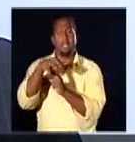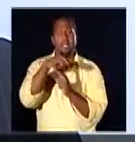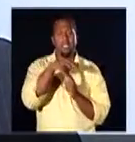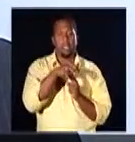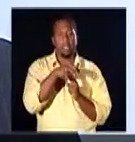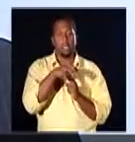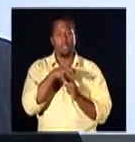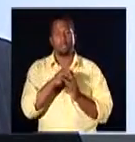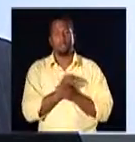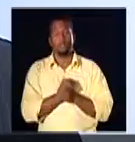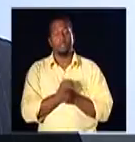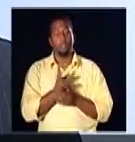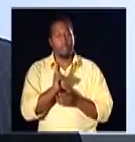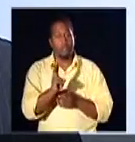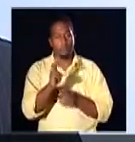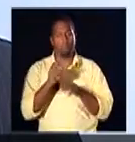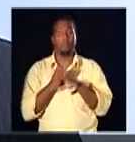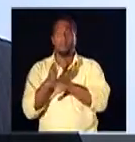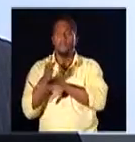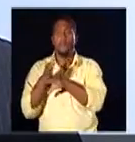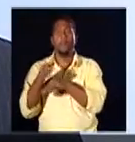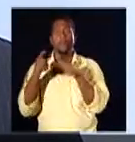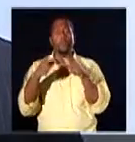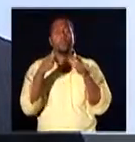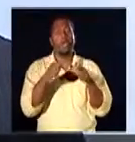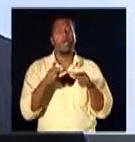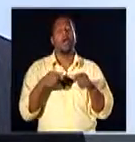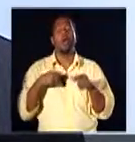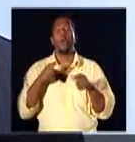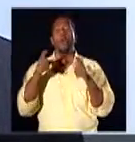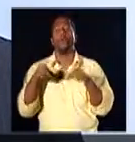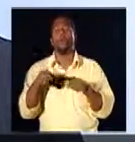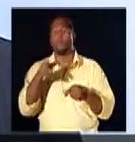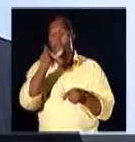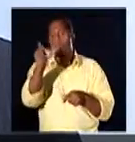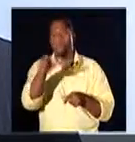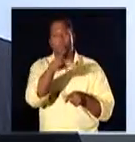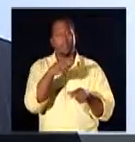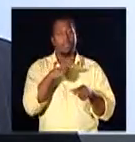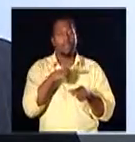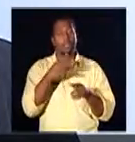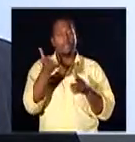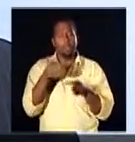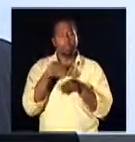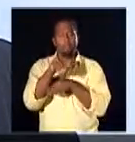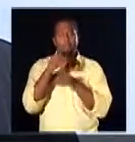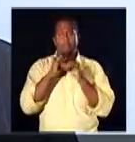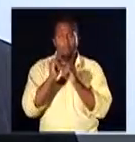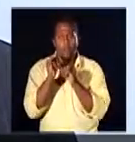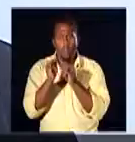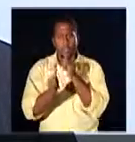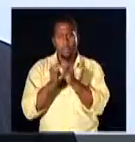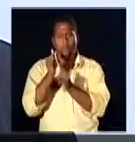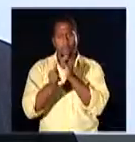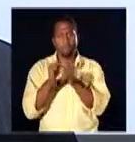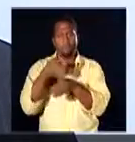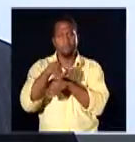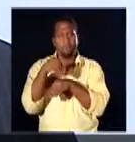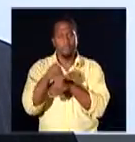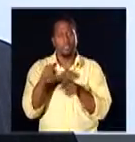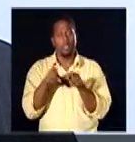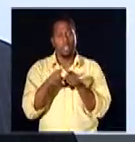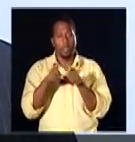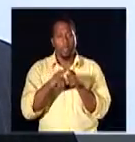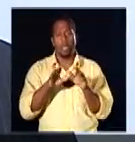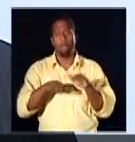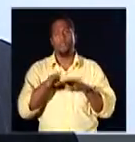shopping centers, estandes. Então nós estamos indo até os locais onde os consumidores estão buscando com que eles realmente fiquem